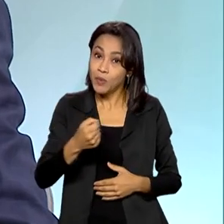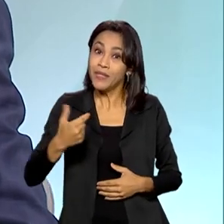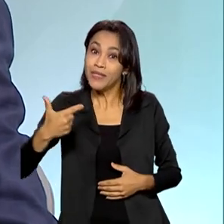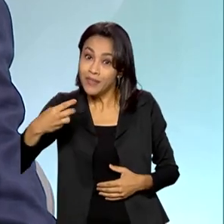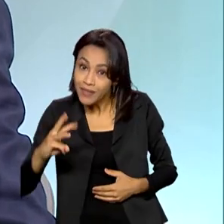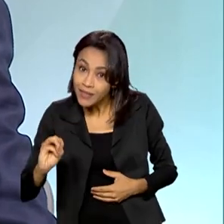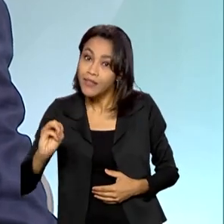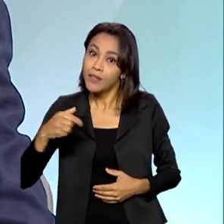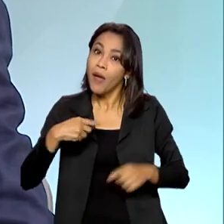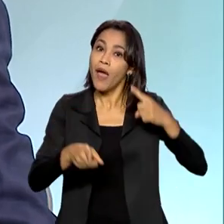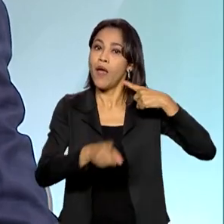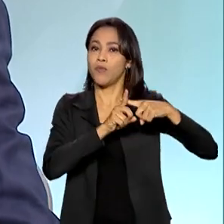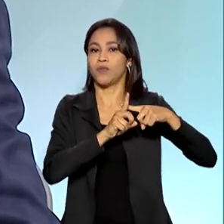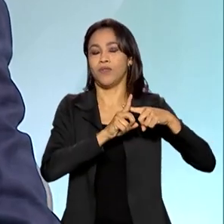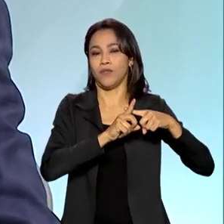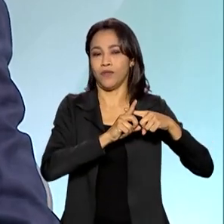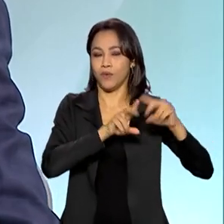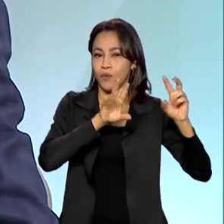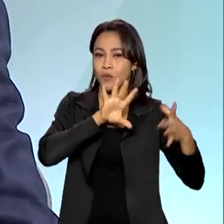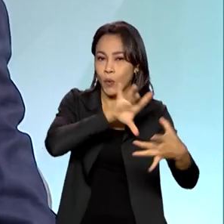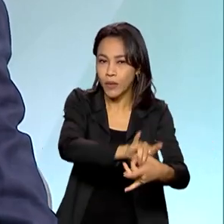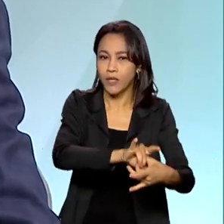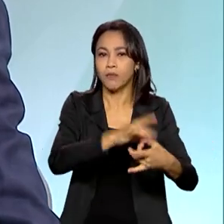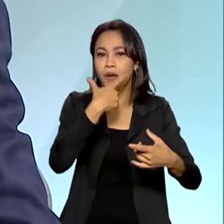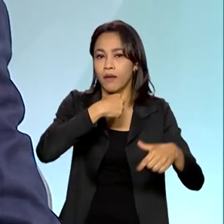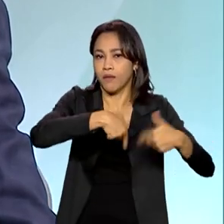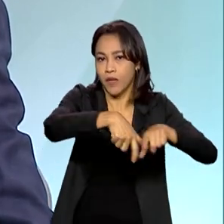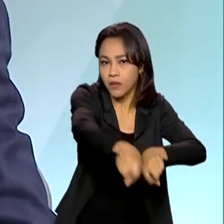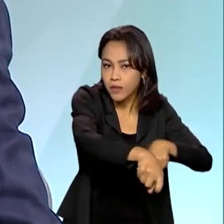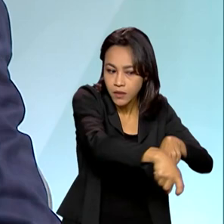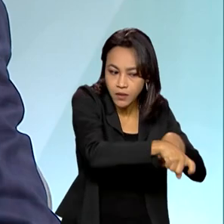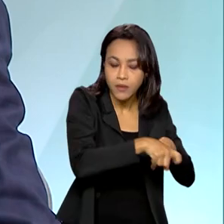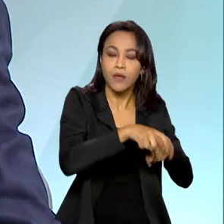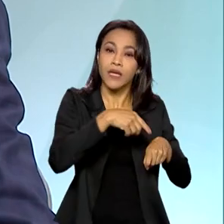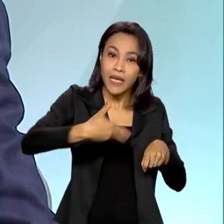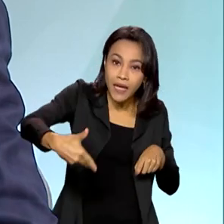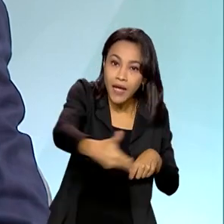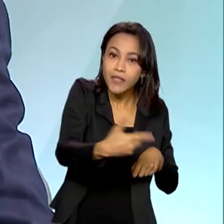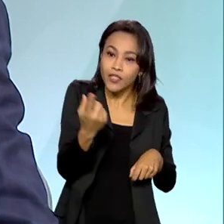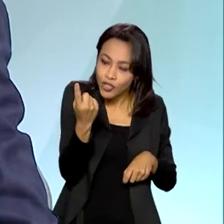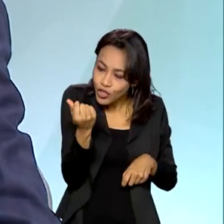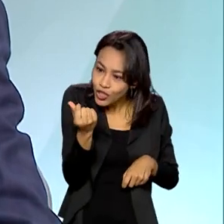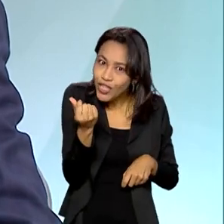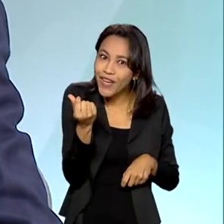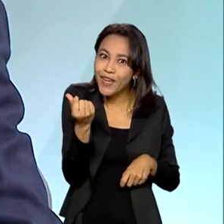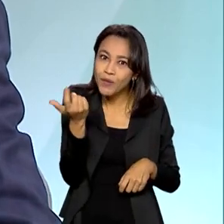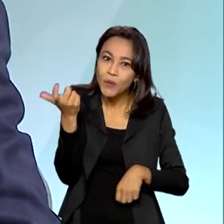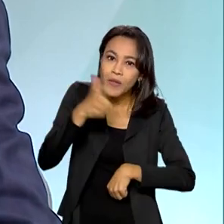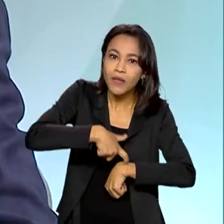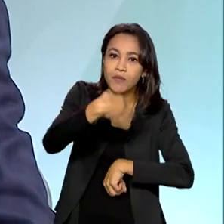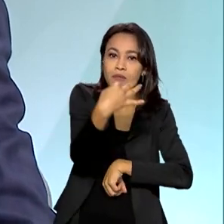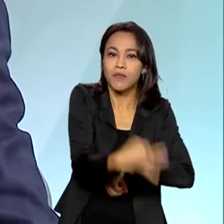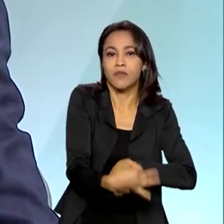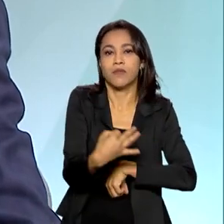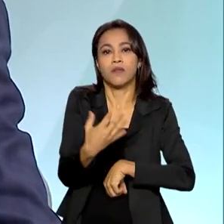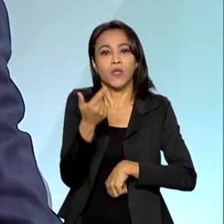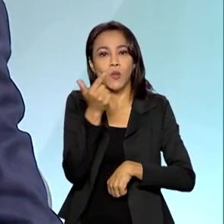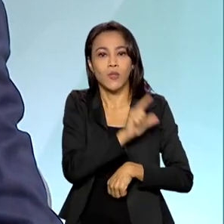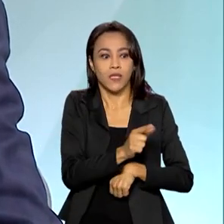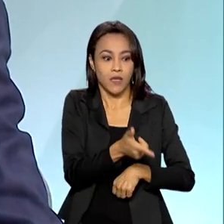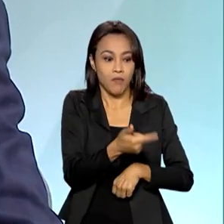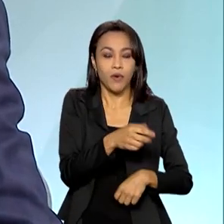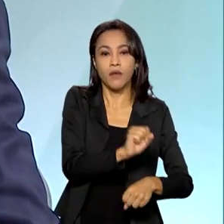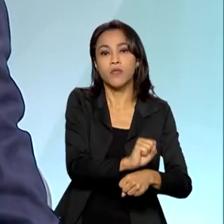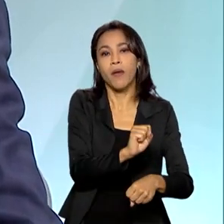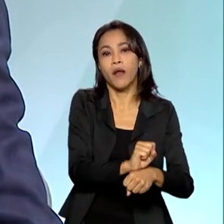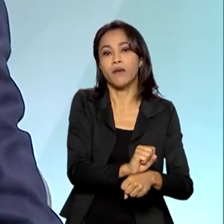positivo para o homem do campo. O que a gente precisa é fazer chegar esse dinheiro no tempo adequado, porque a safra não